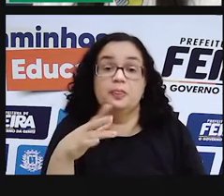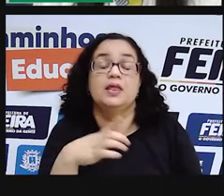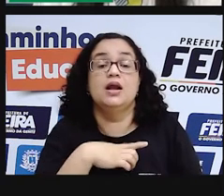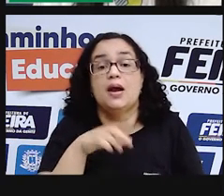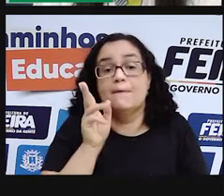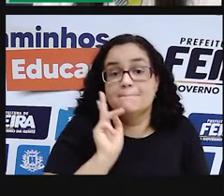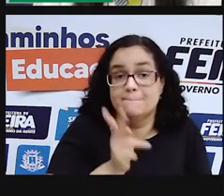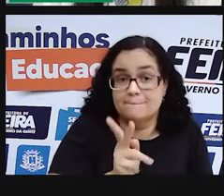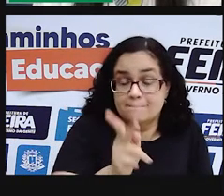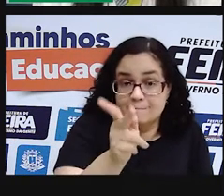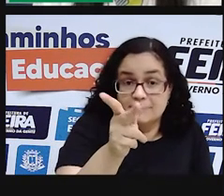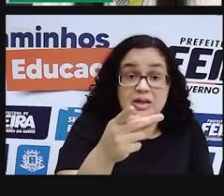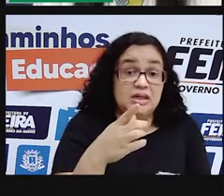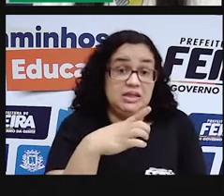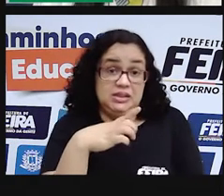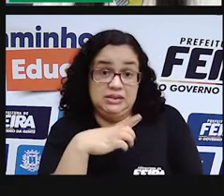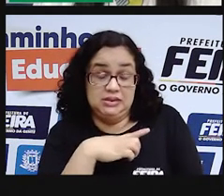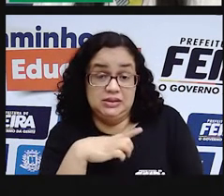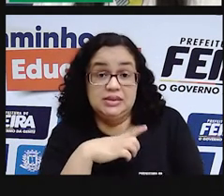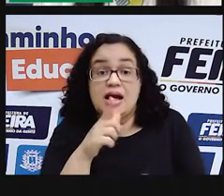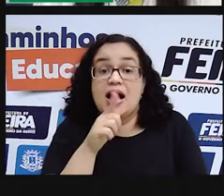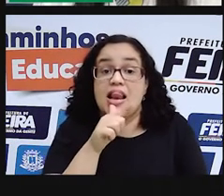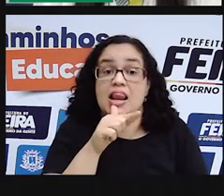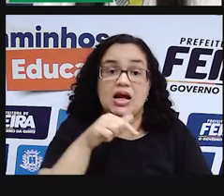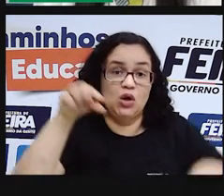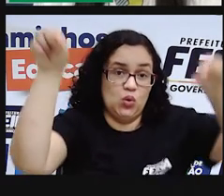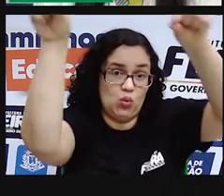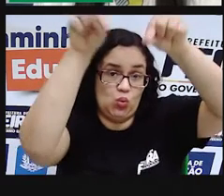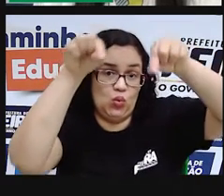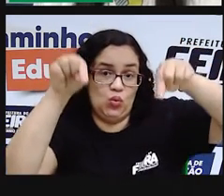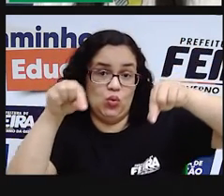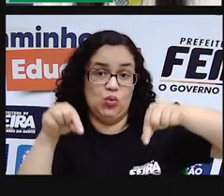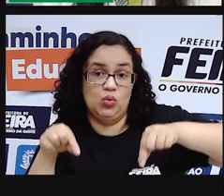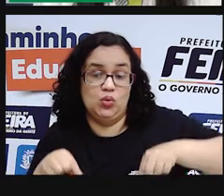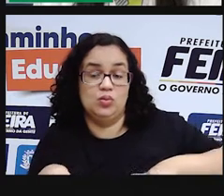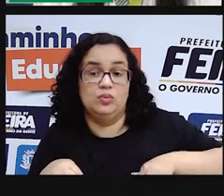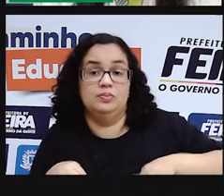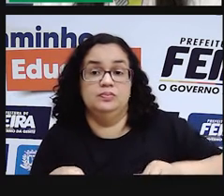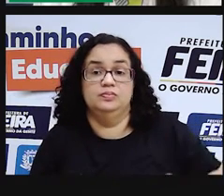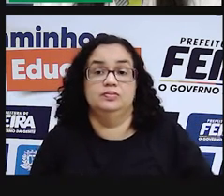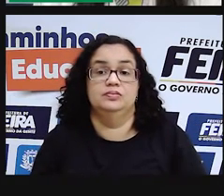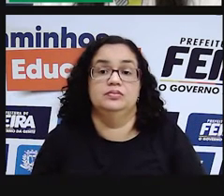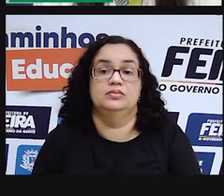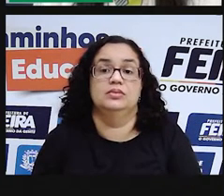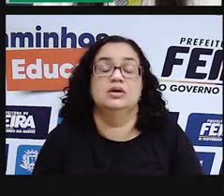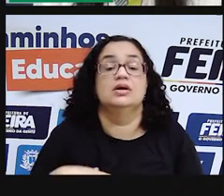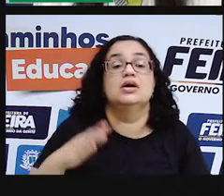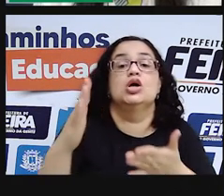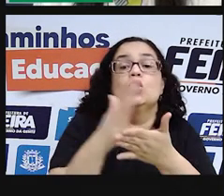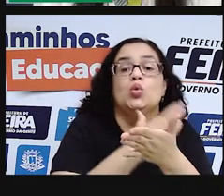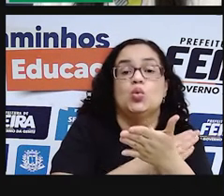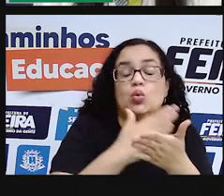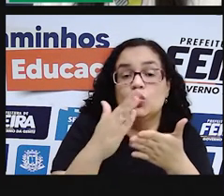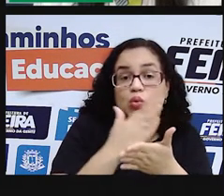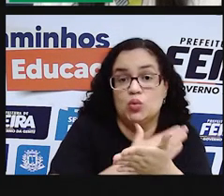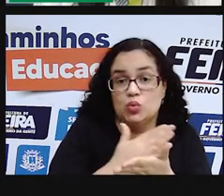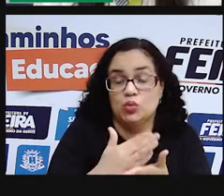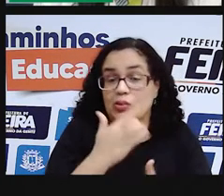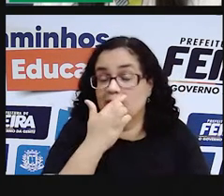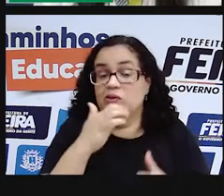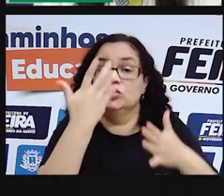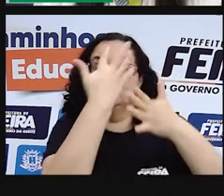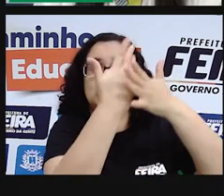continuarem existindo, as lagoas devem ser alimentadas de alguma forma. Algumas recebem o deságua de